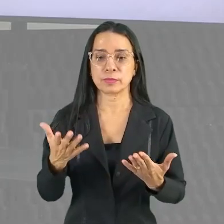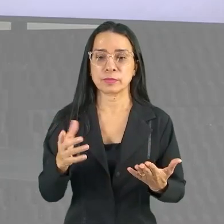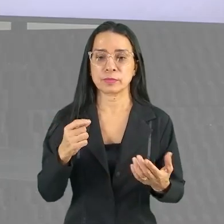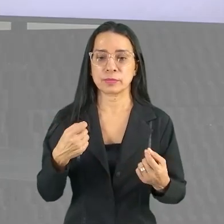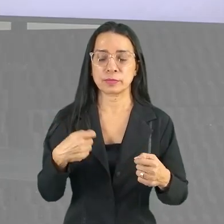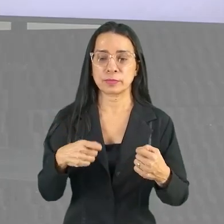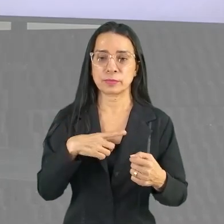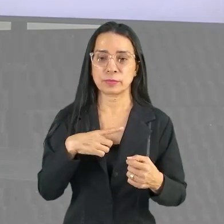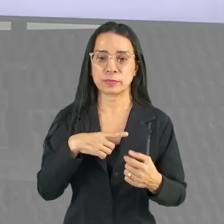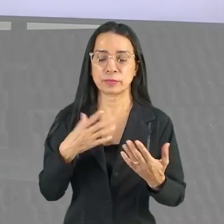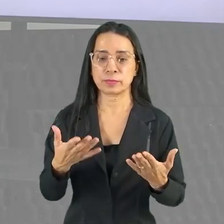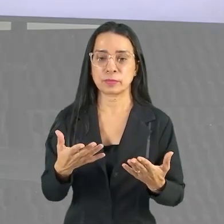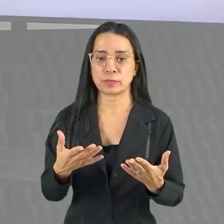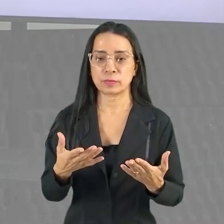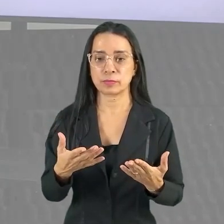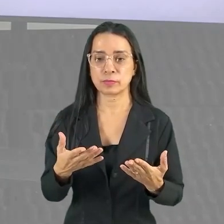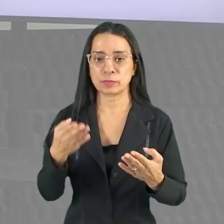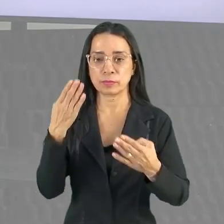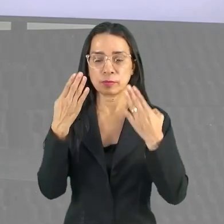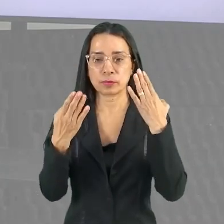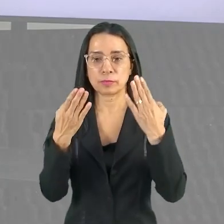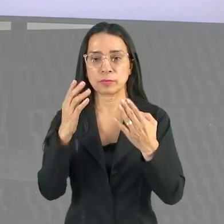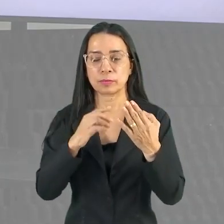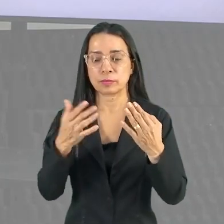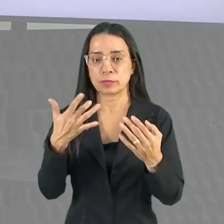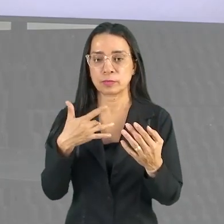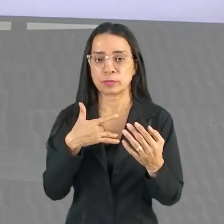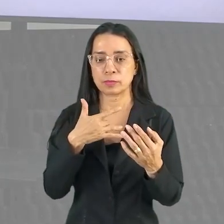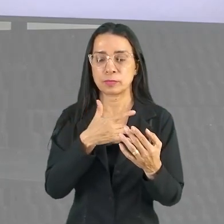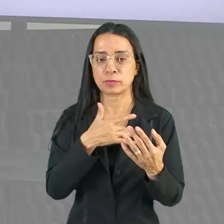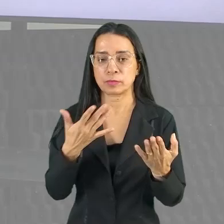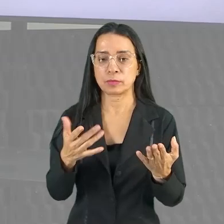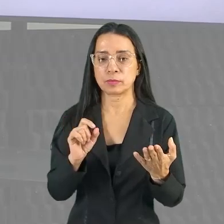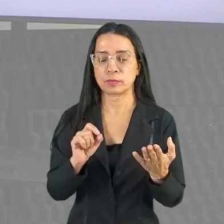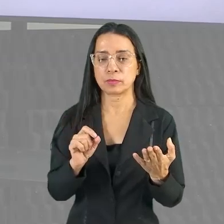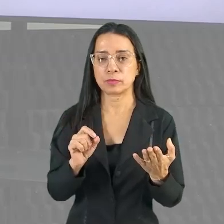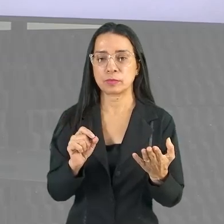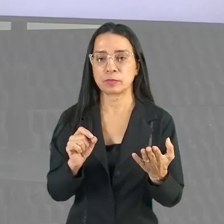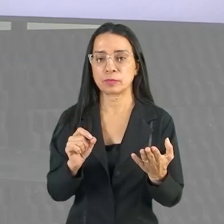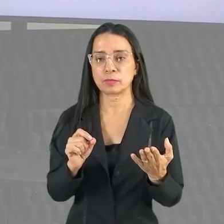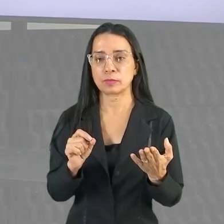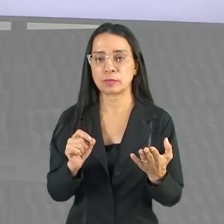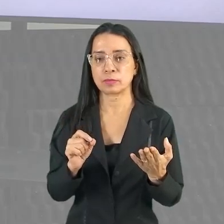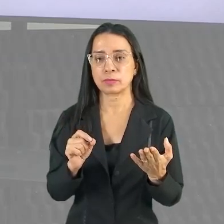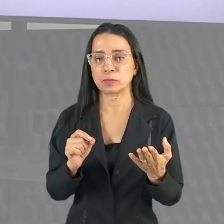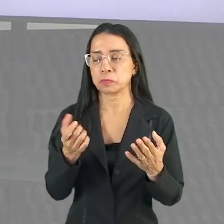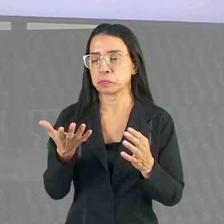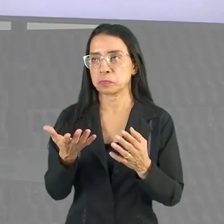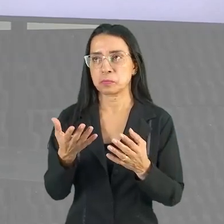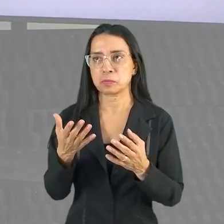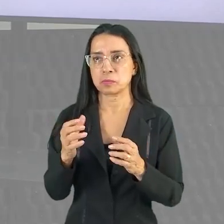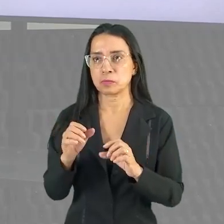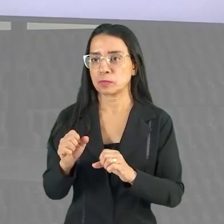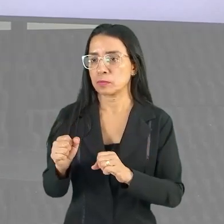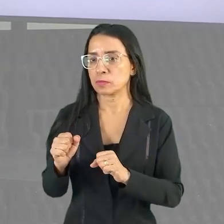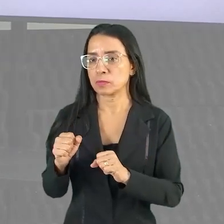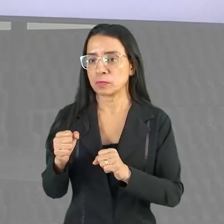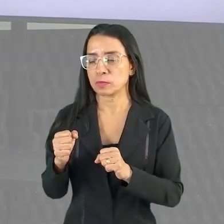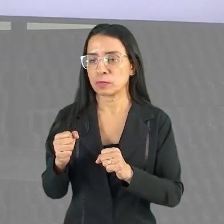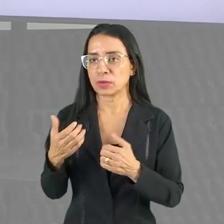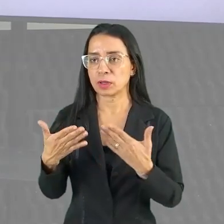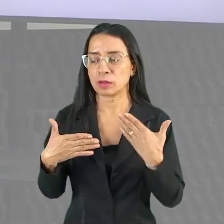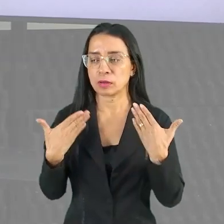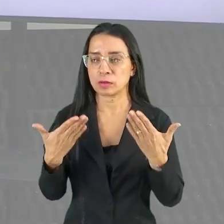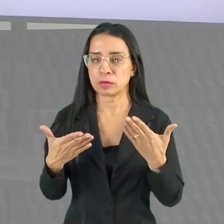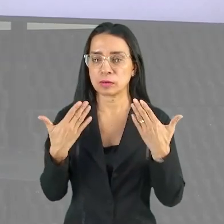Ele precisa ter ser psicológico saudável, tá? Com bastante disposição, com alegria, né? Com todos